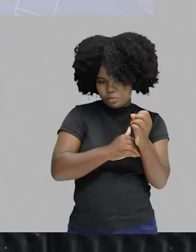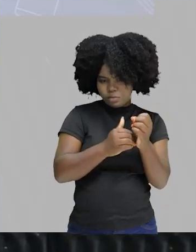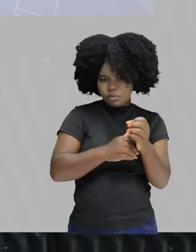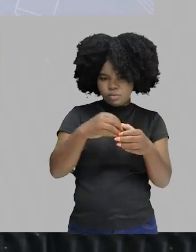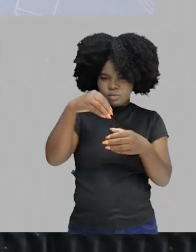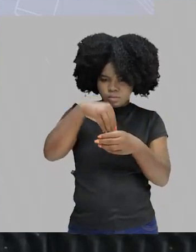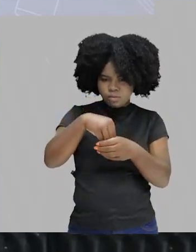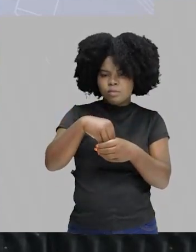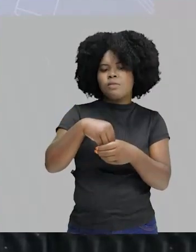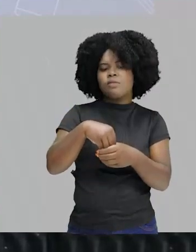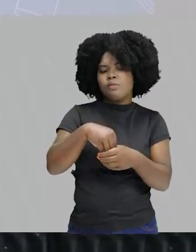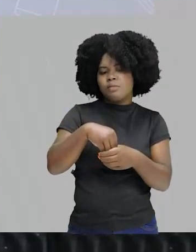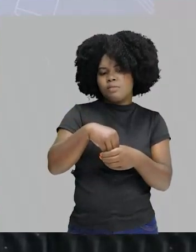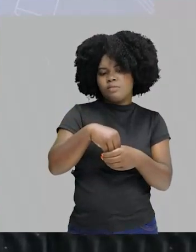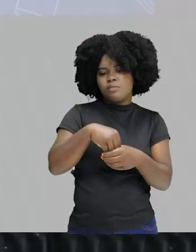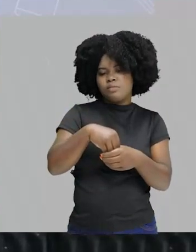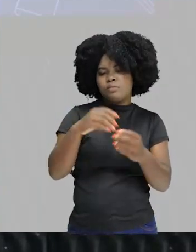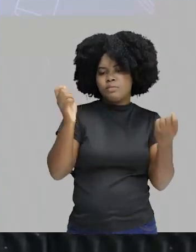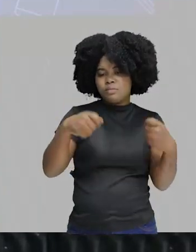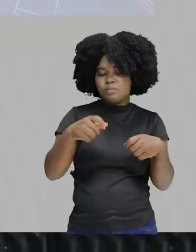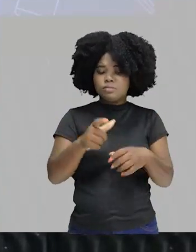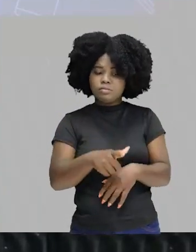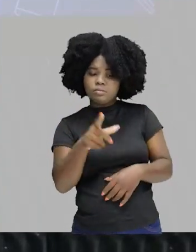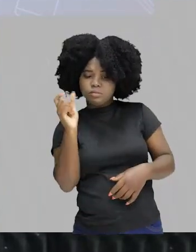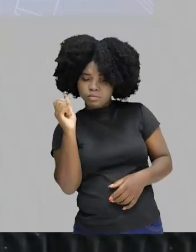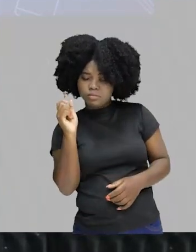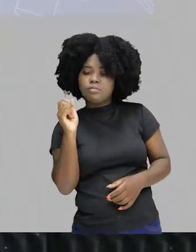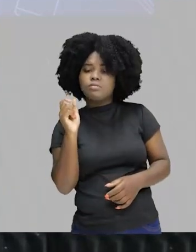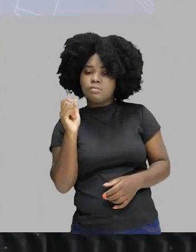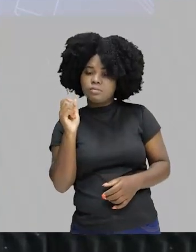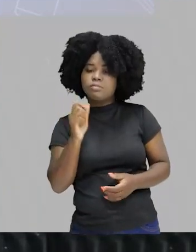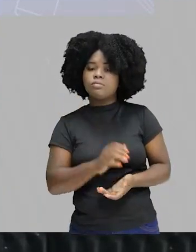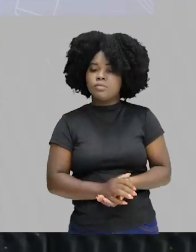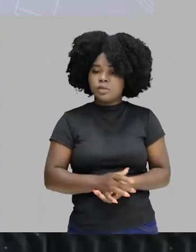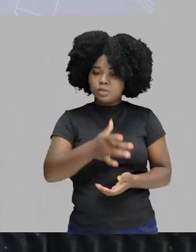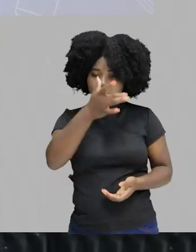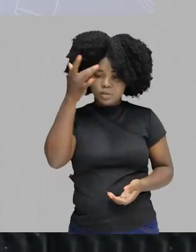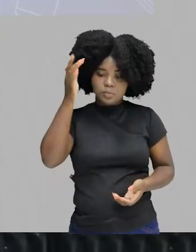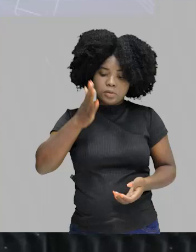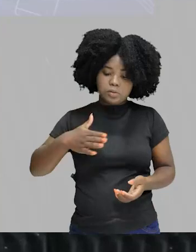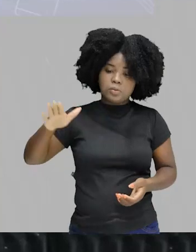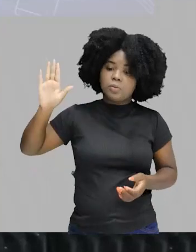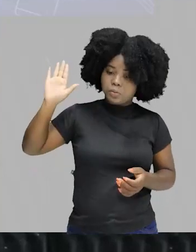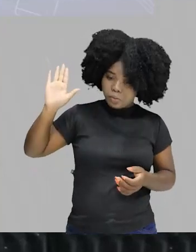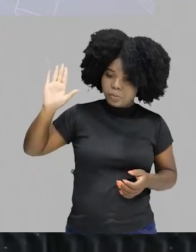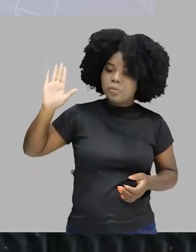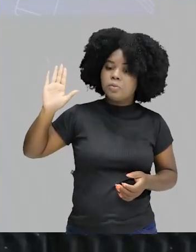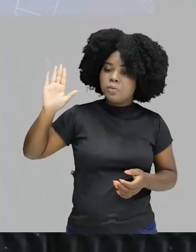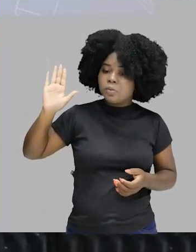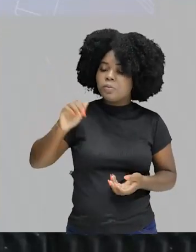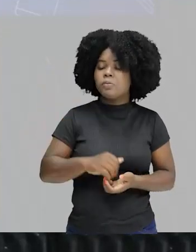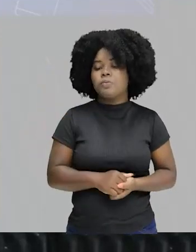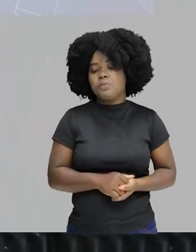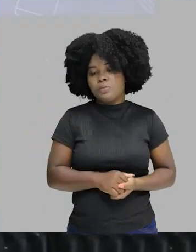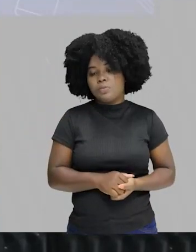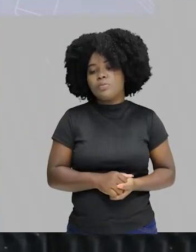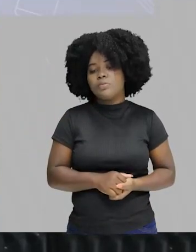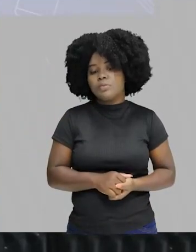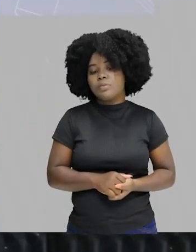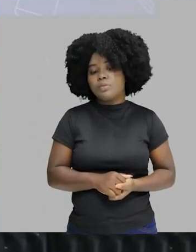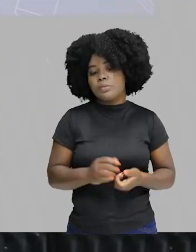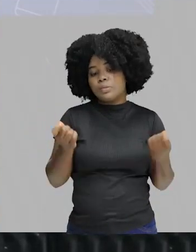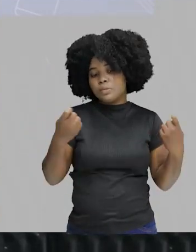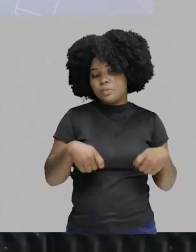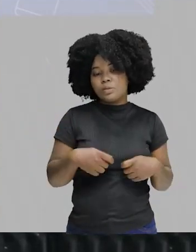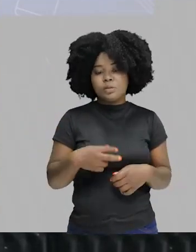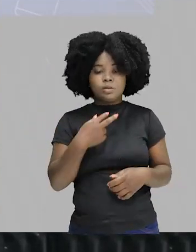das grandes armas para você escolher os candidatos, necessariamente. Então, é uma possibilidade que não pode ser